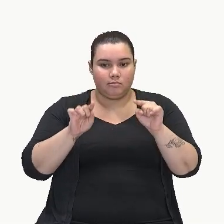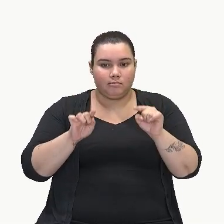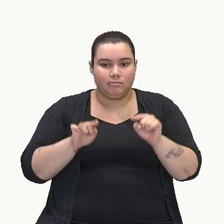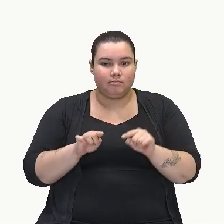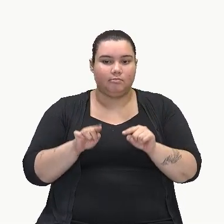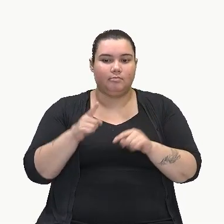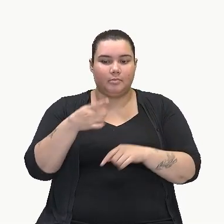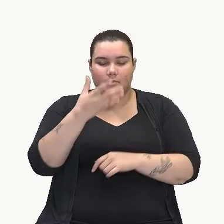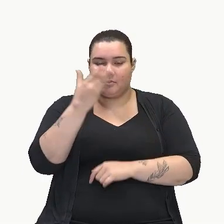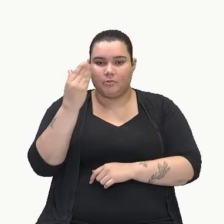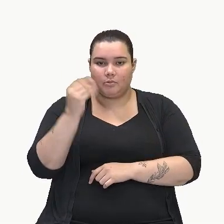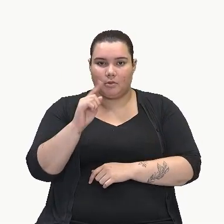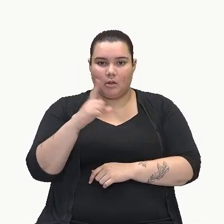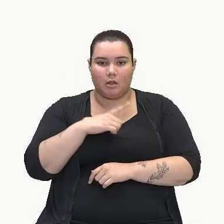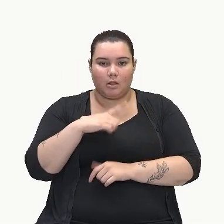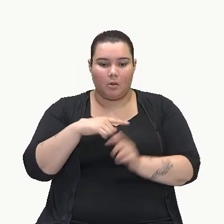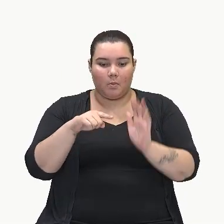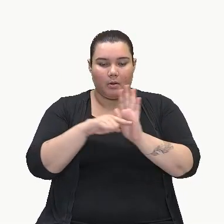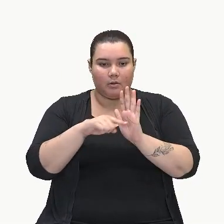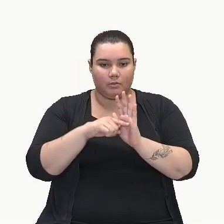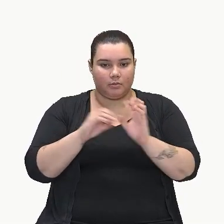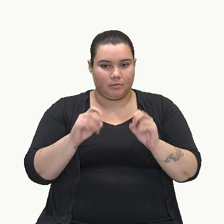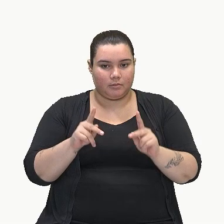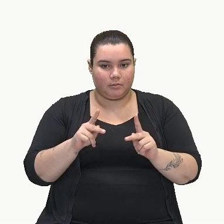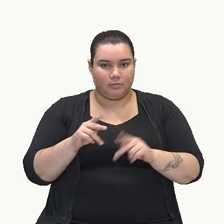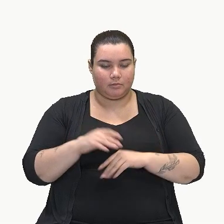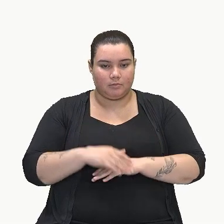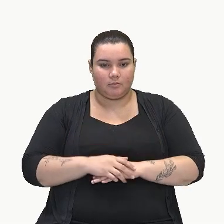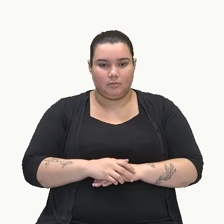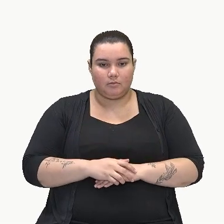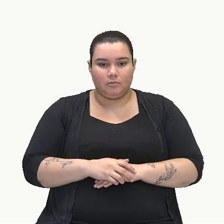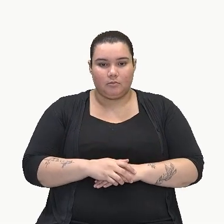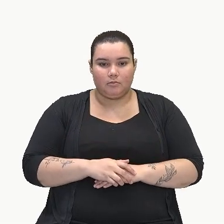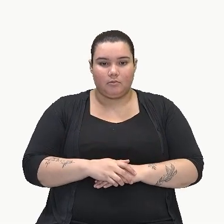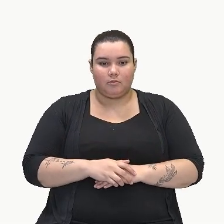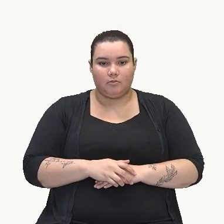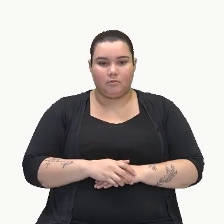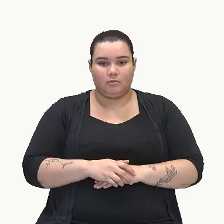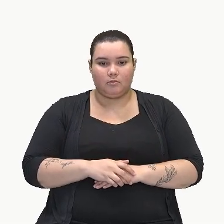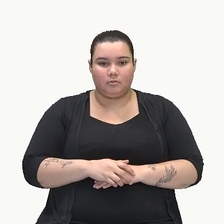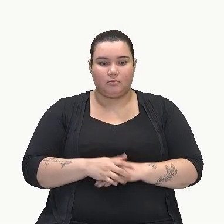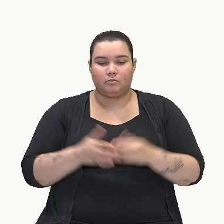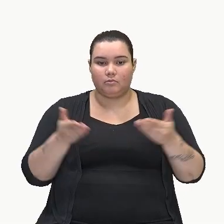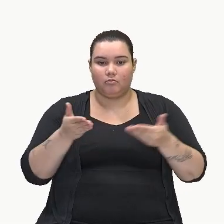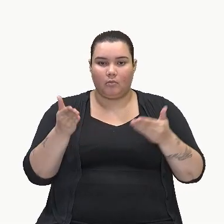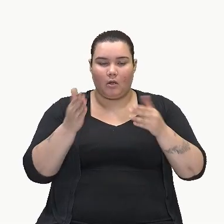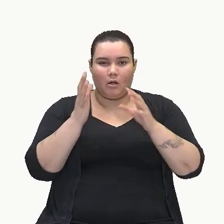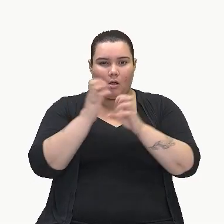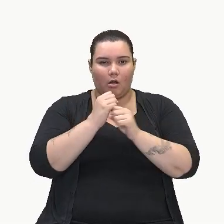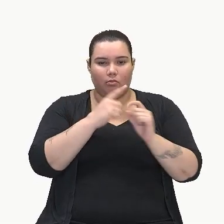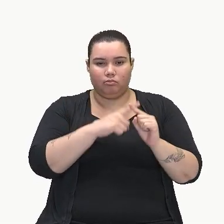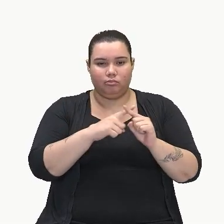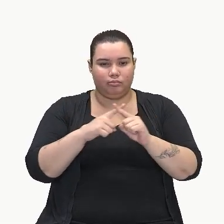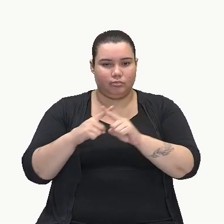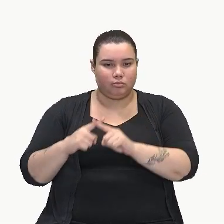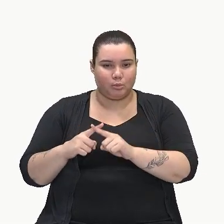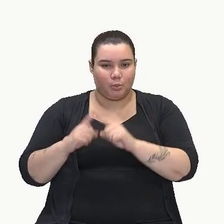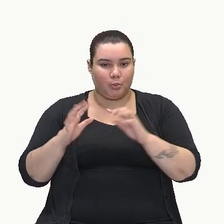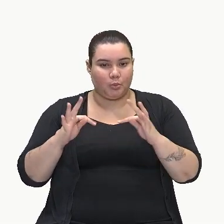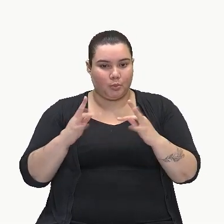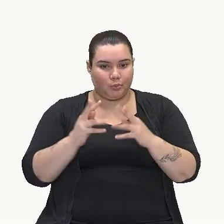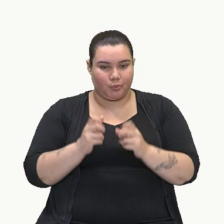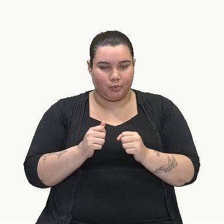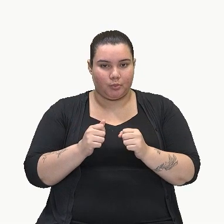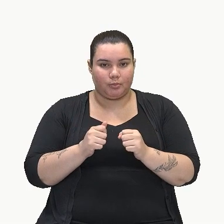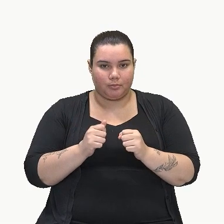você não esquecer que ele tem um sinalzinho de menos aí na frente. Ok? E agora a gente vai fazer a multiplicação de